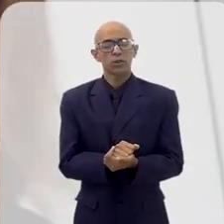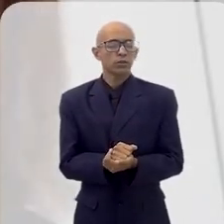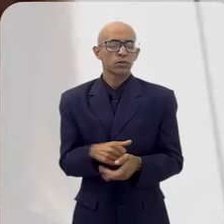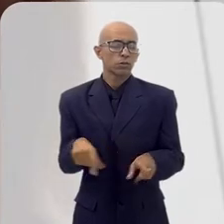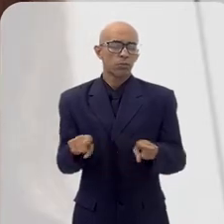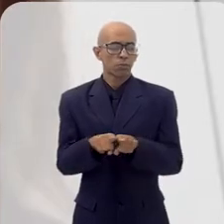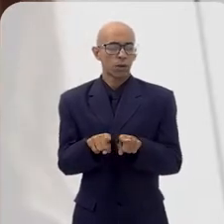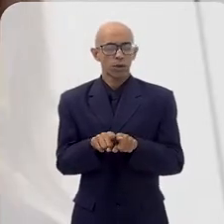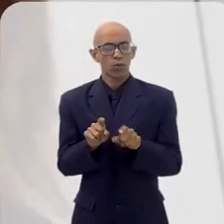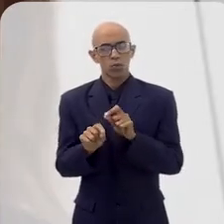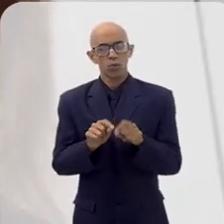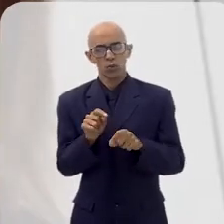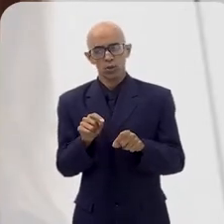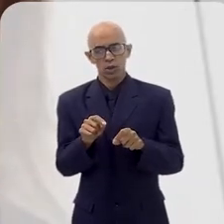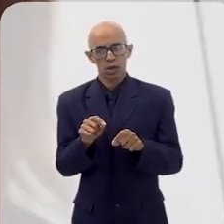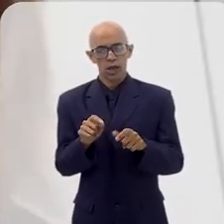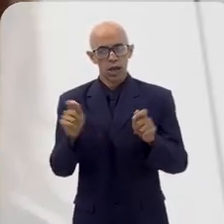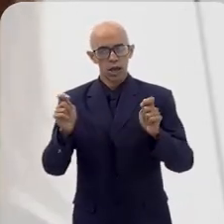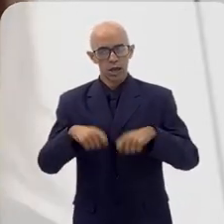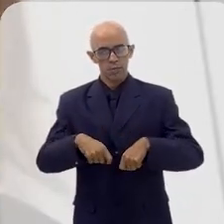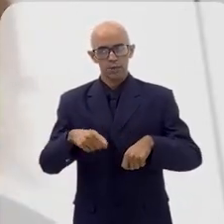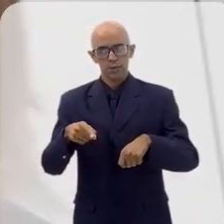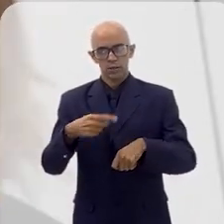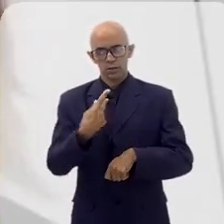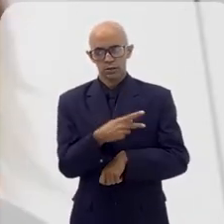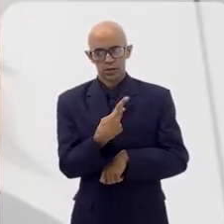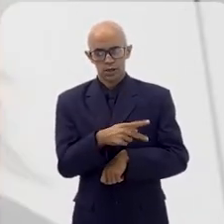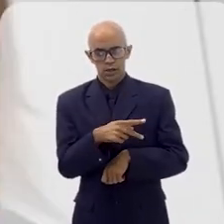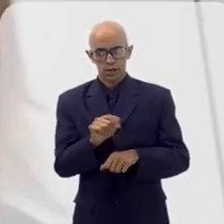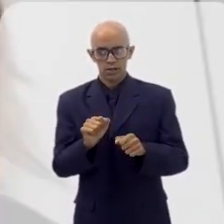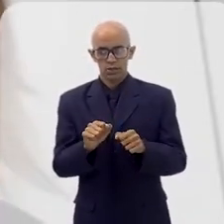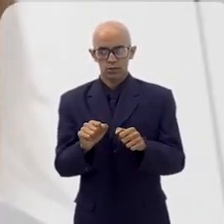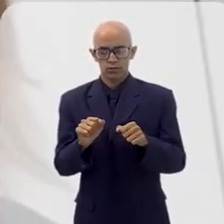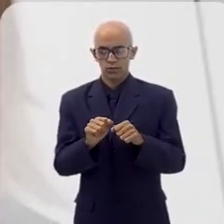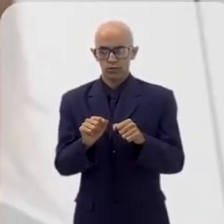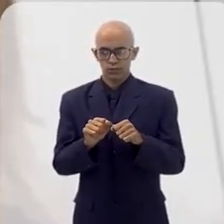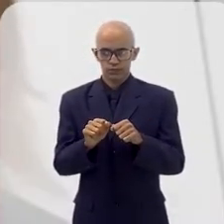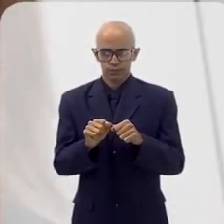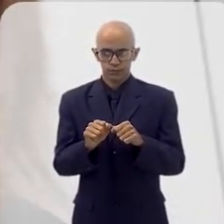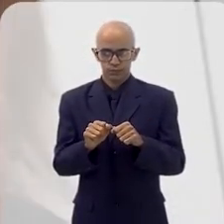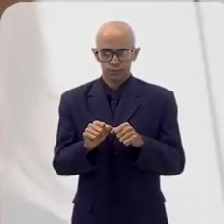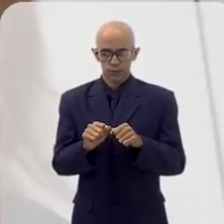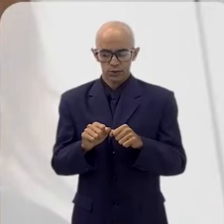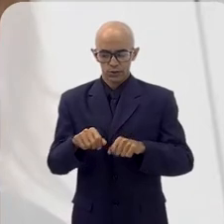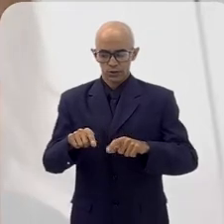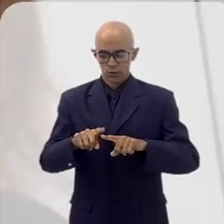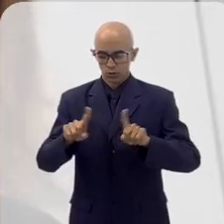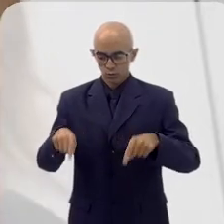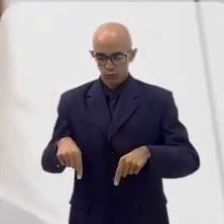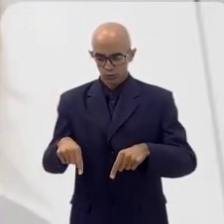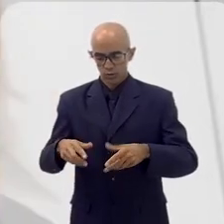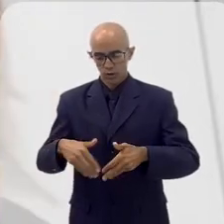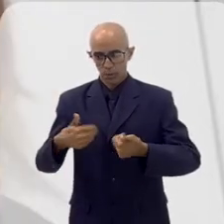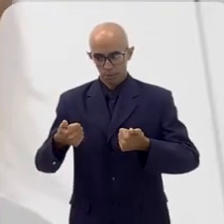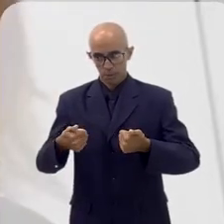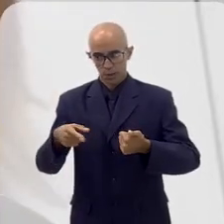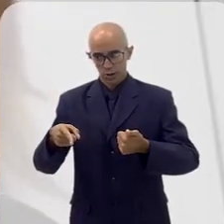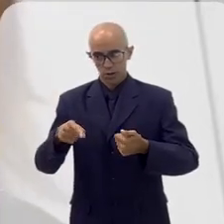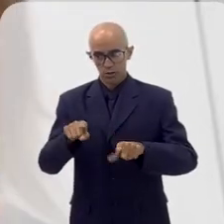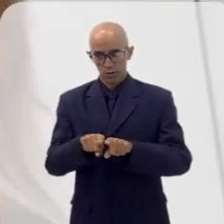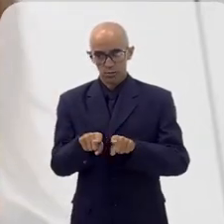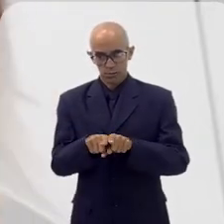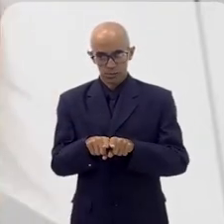e mesmo até assim eficientizar também, melhorar, otimizar a mão de obra mesmo,